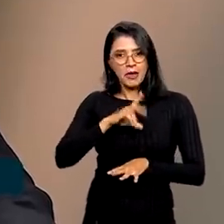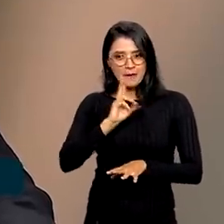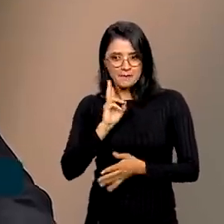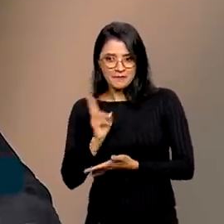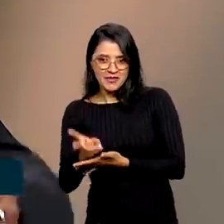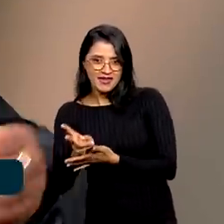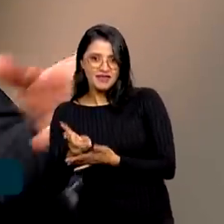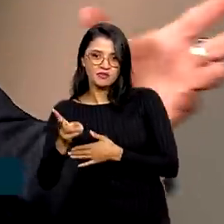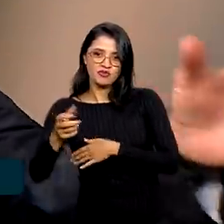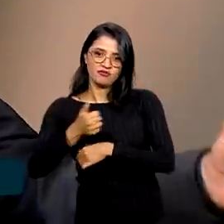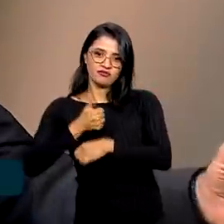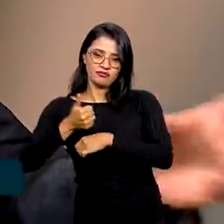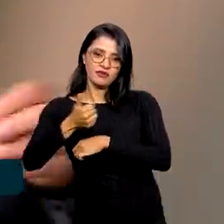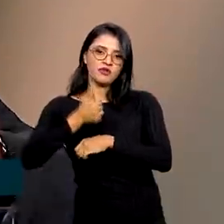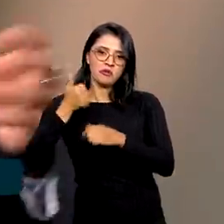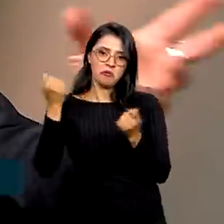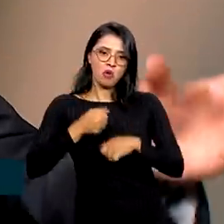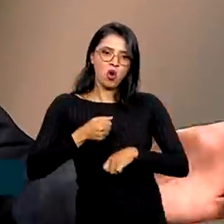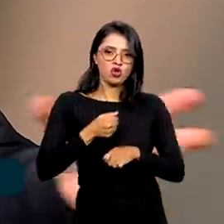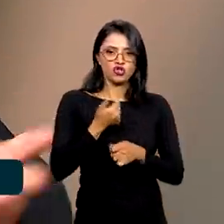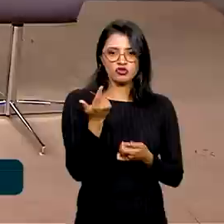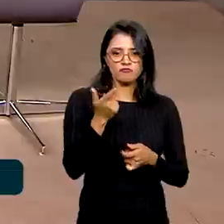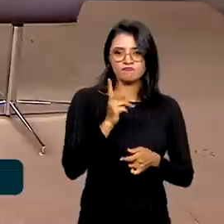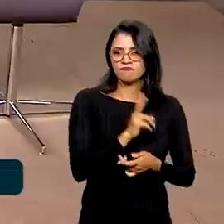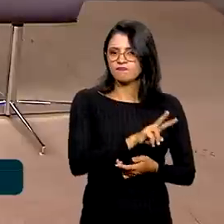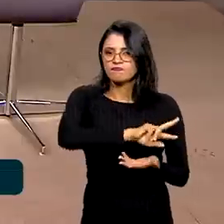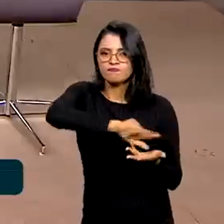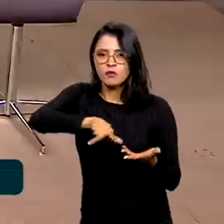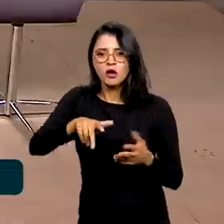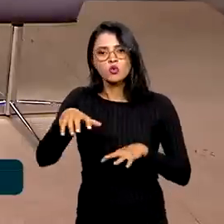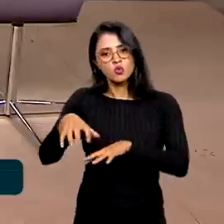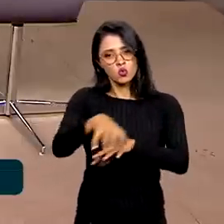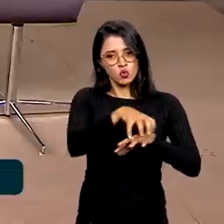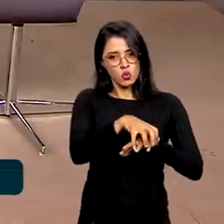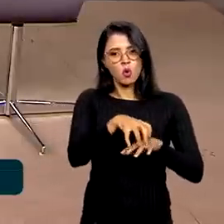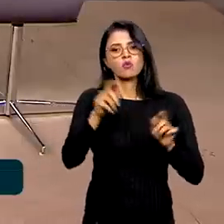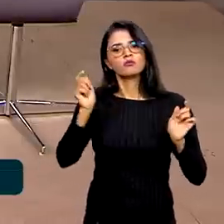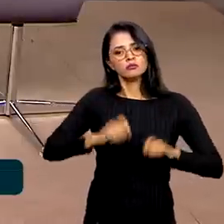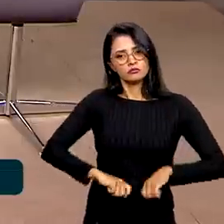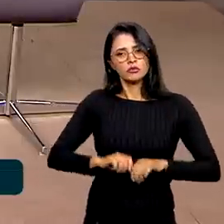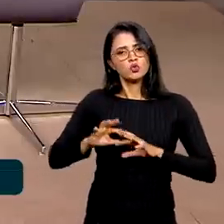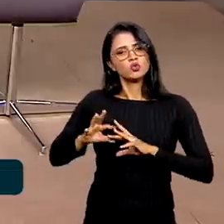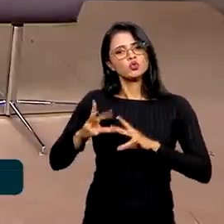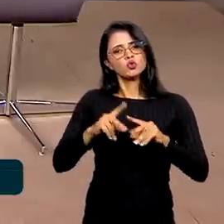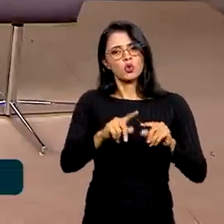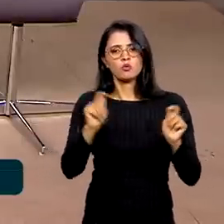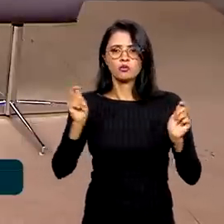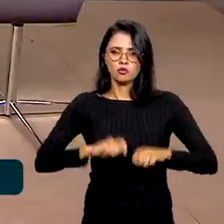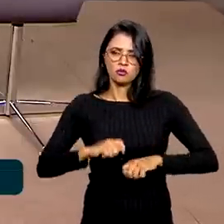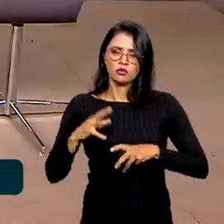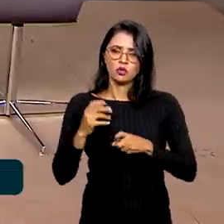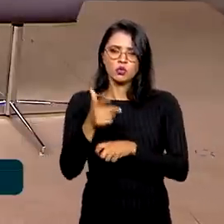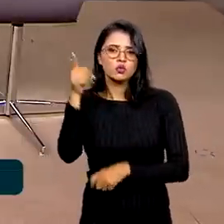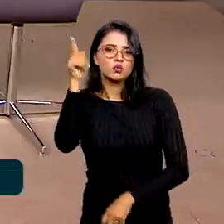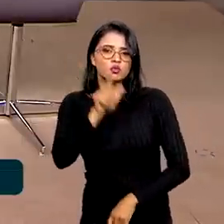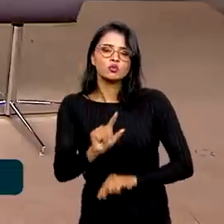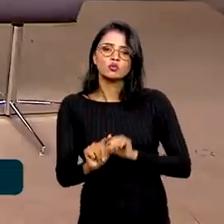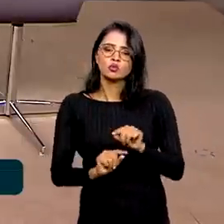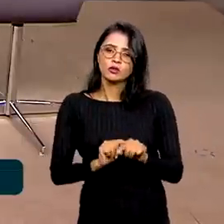carreira pode atuar em vários órgãos, e mais de um órgão, a gente estima que, ao todo, nós vamos estar conseguindo